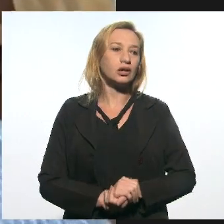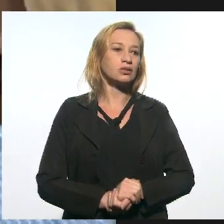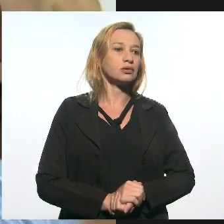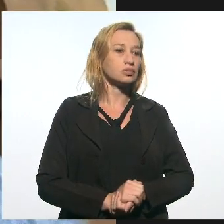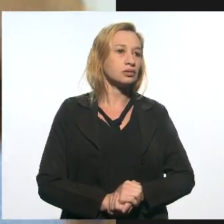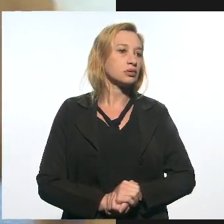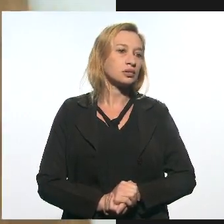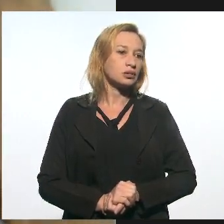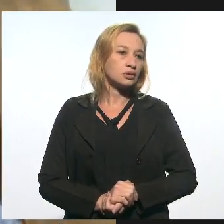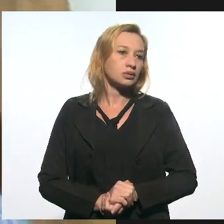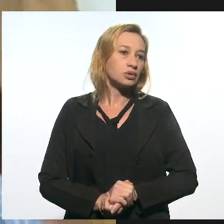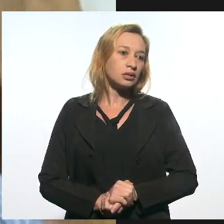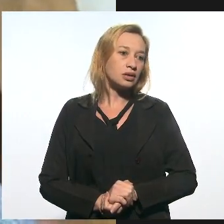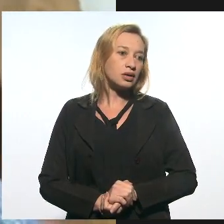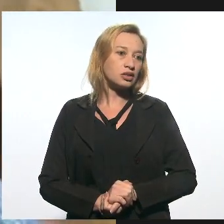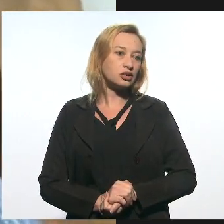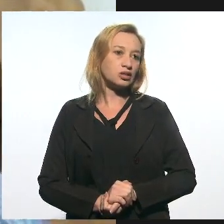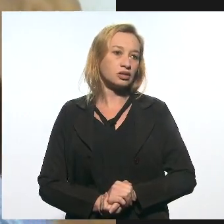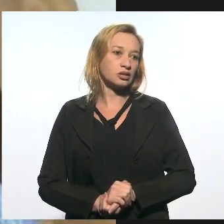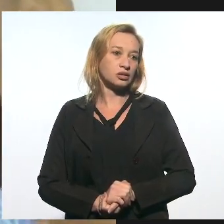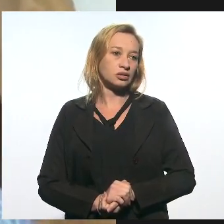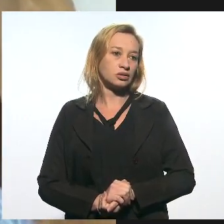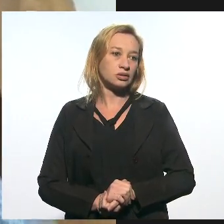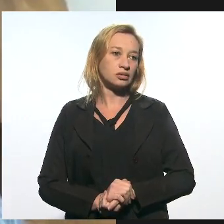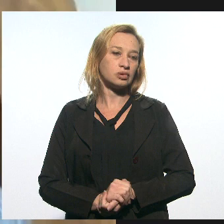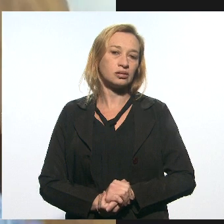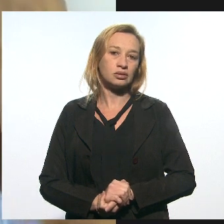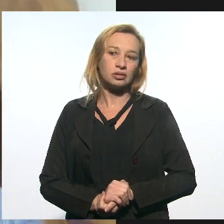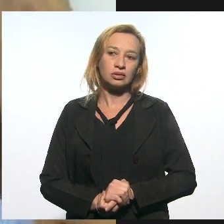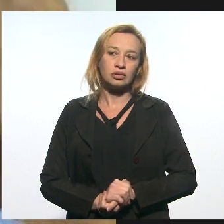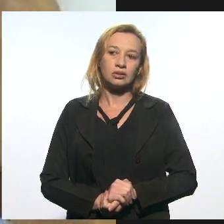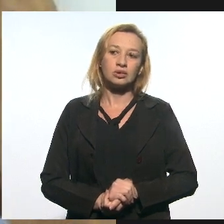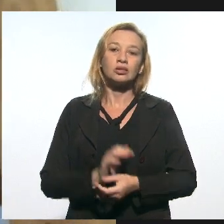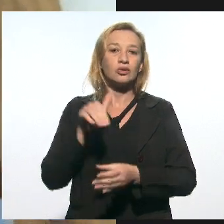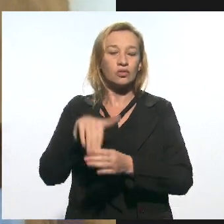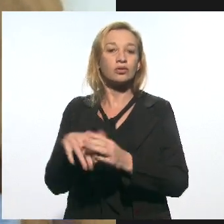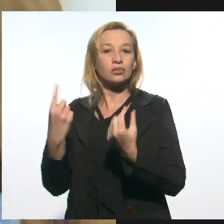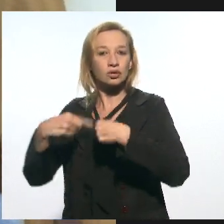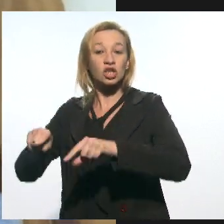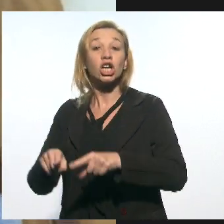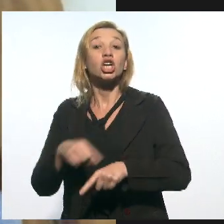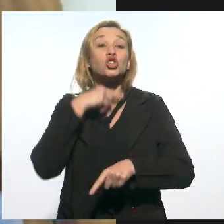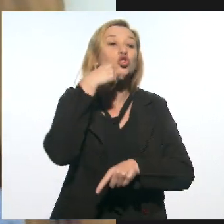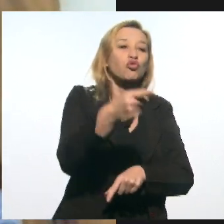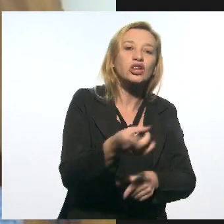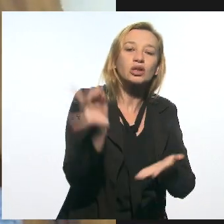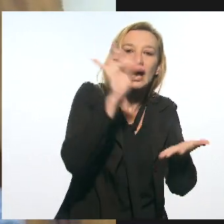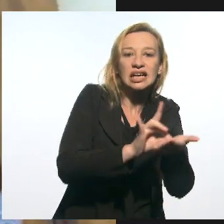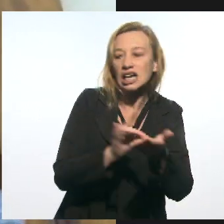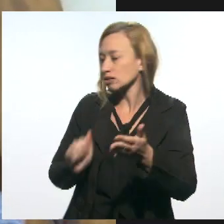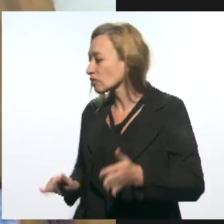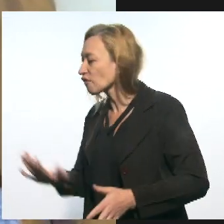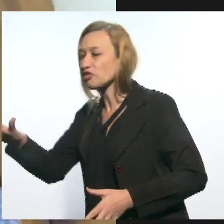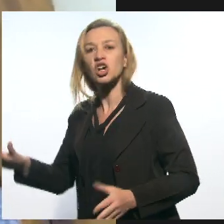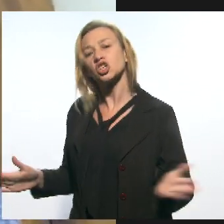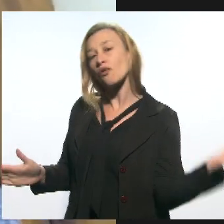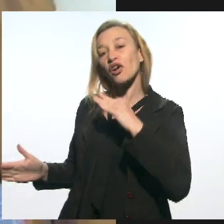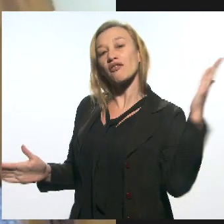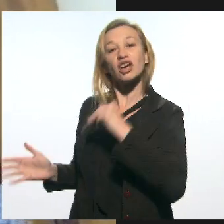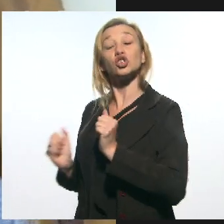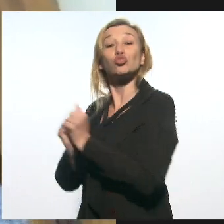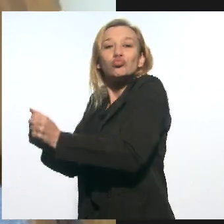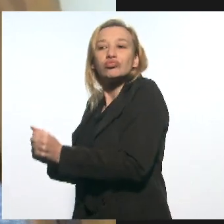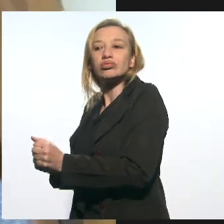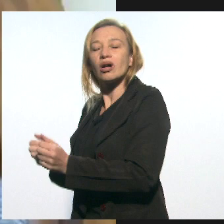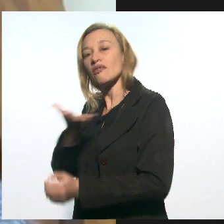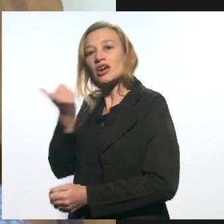estou concluindo. Meu voto é totalmente contrário, e aqueles que ainda duvidam da realidade das favelas, que vêm nos acompanhar, então,